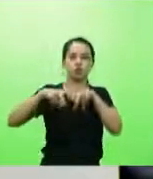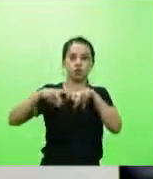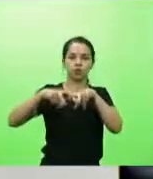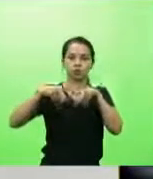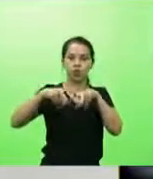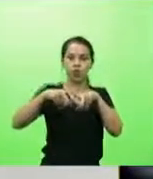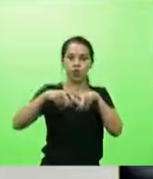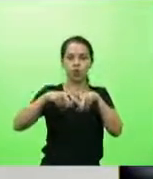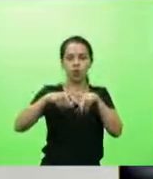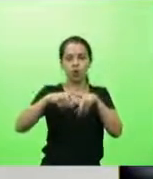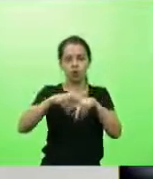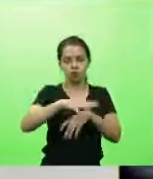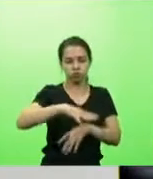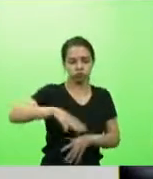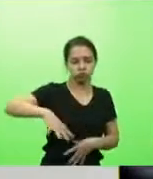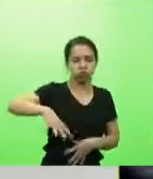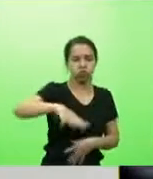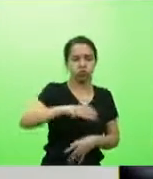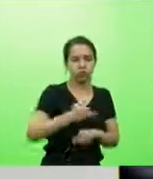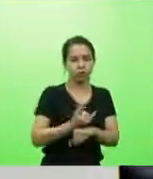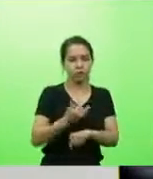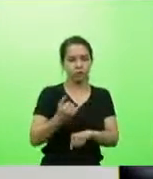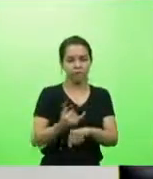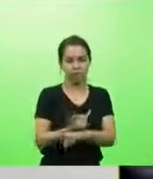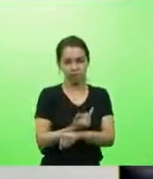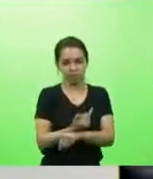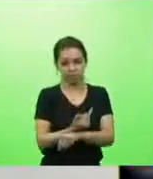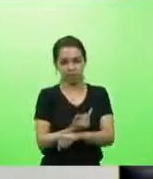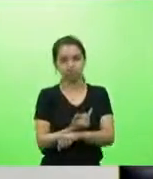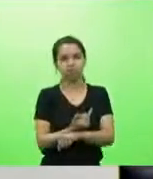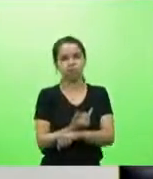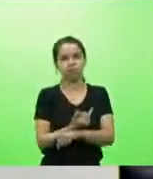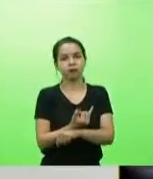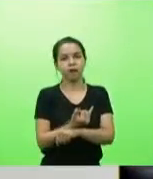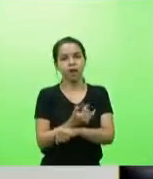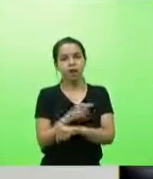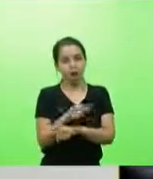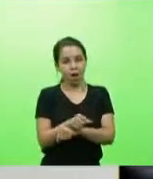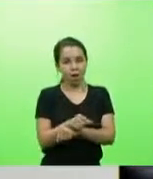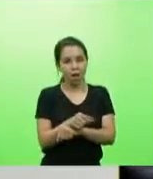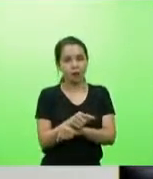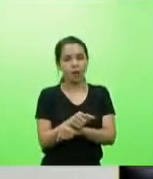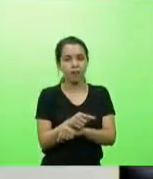distrito, vamos dizer assim, de Joinville, que ainda está muito preservado,